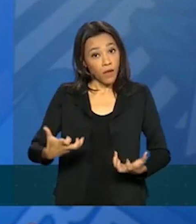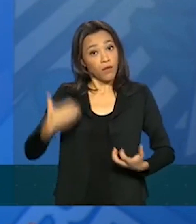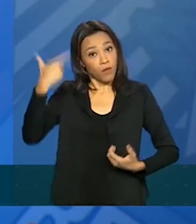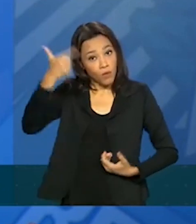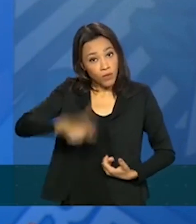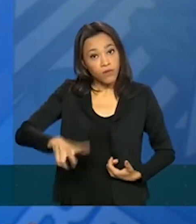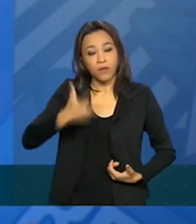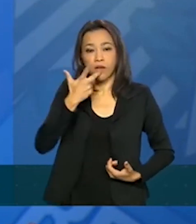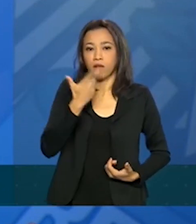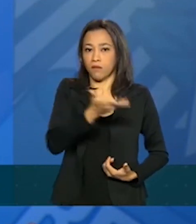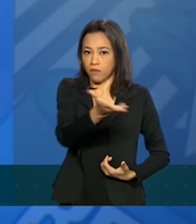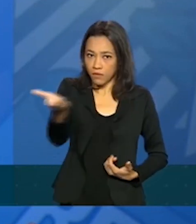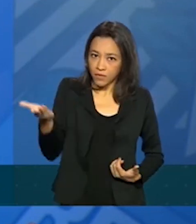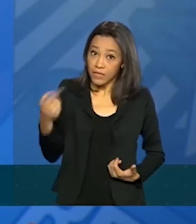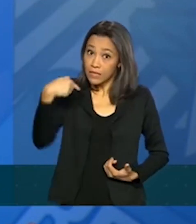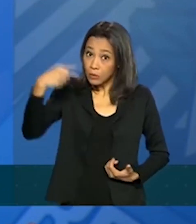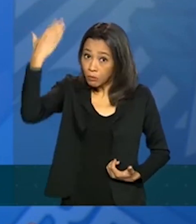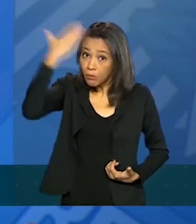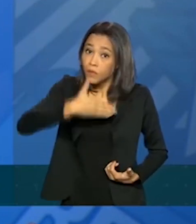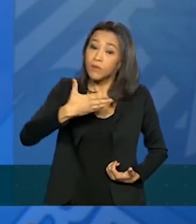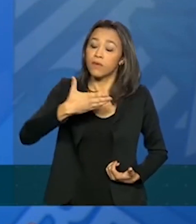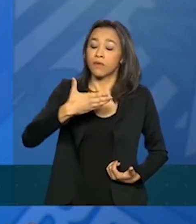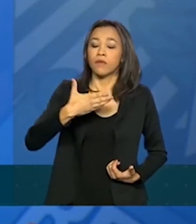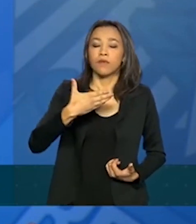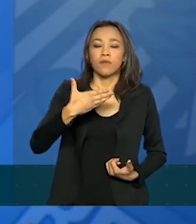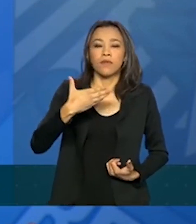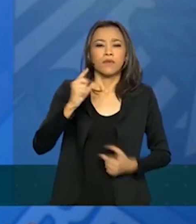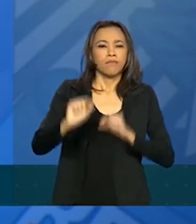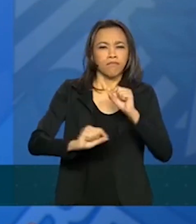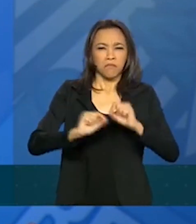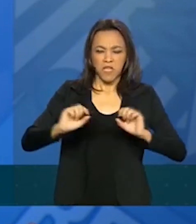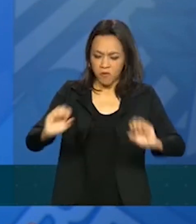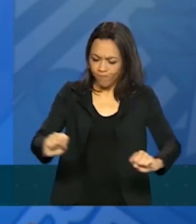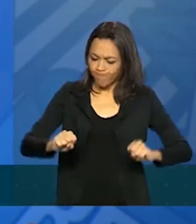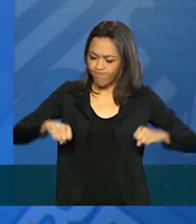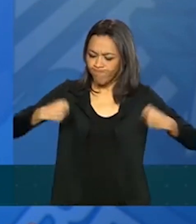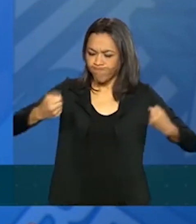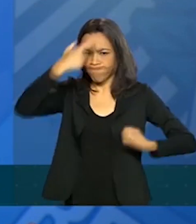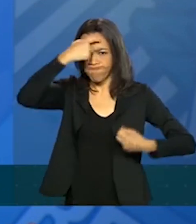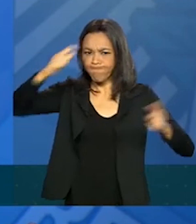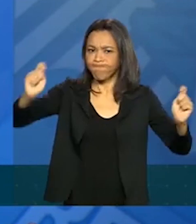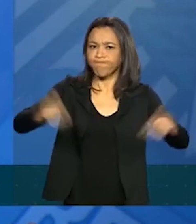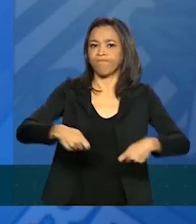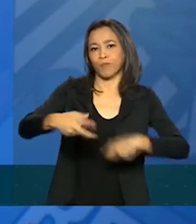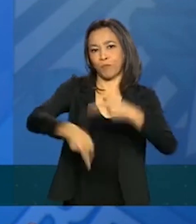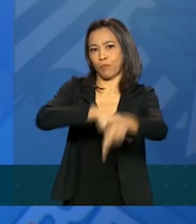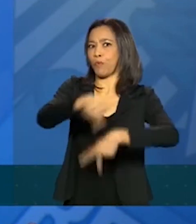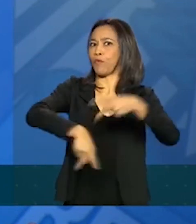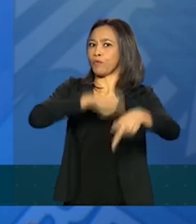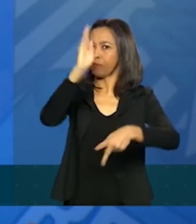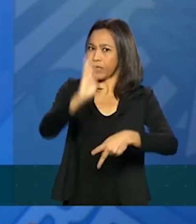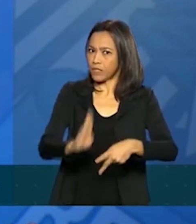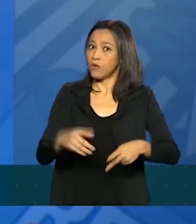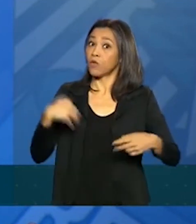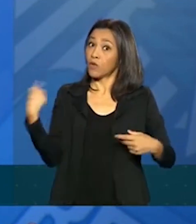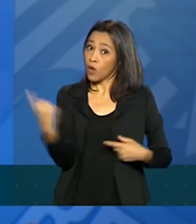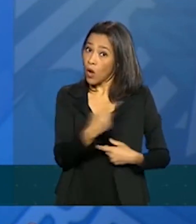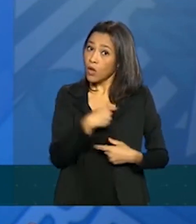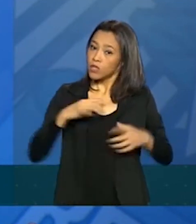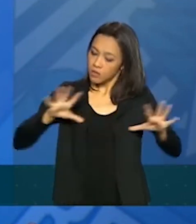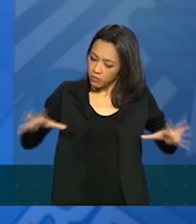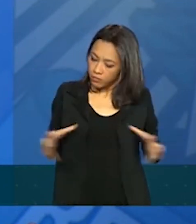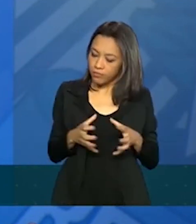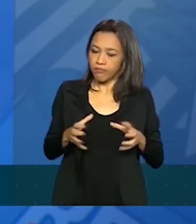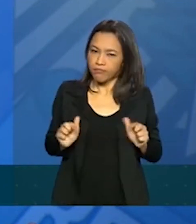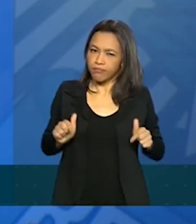de novo, isso demonstra a capacidade do povo brasileiro. Nós estamos engajados em ajudar,